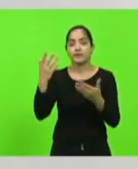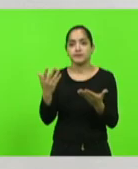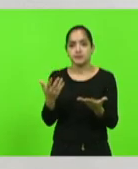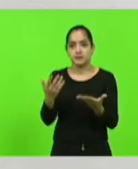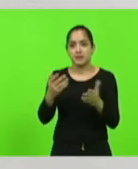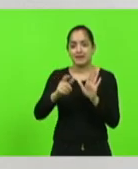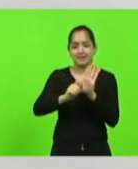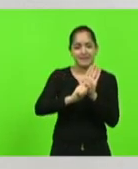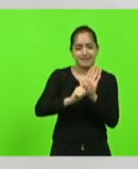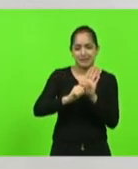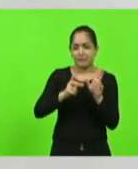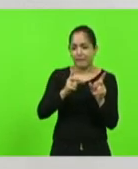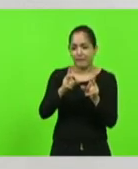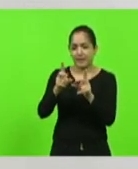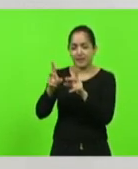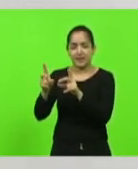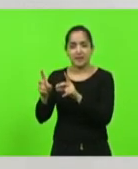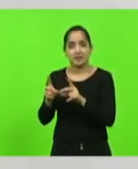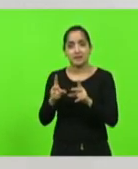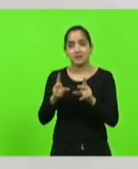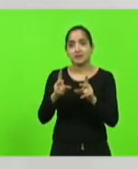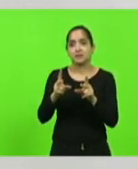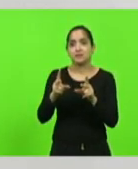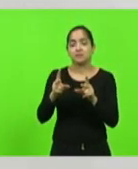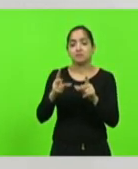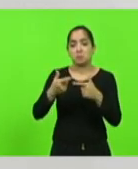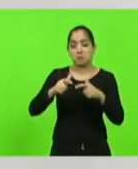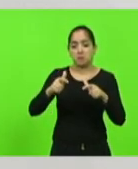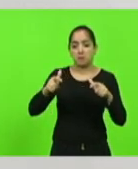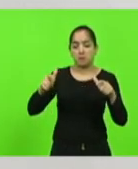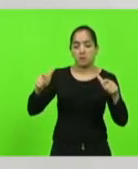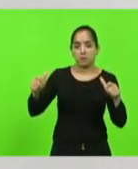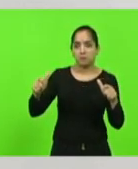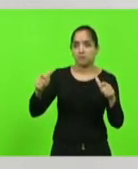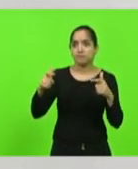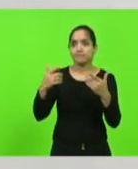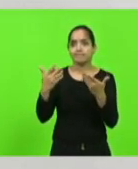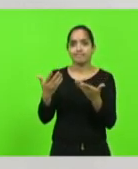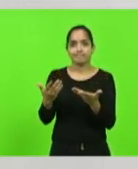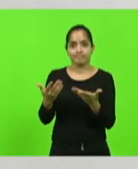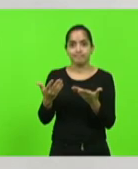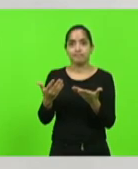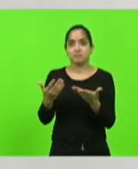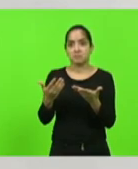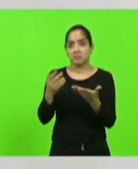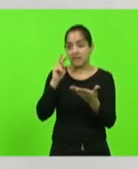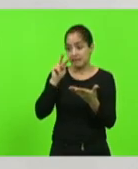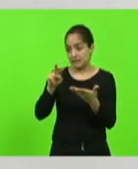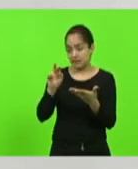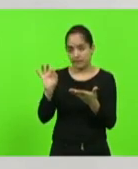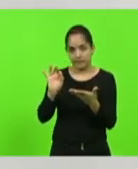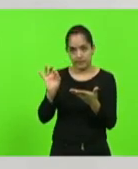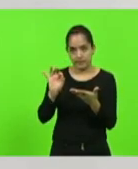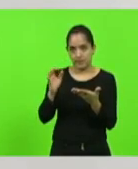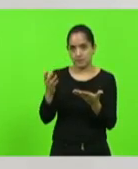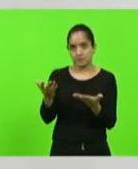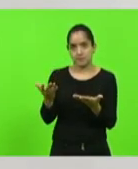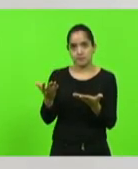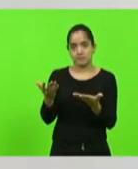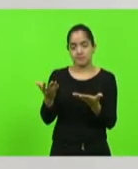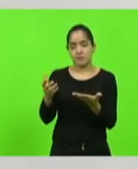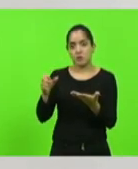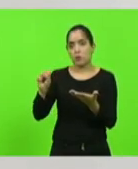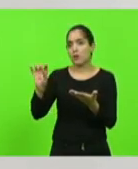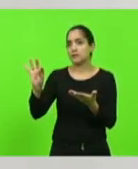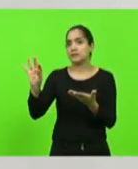A Cracolândia, é um absurdo o que acontece lá, é desumano o que acontece lá, mas isso ninguém vê, o STF não vê